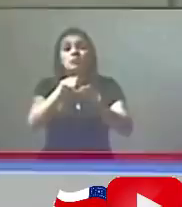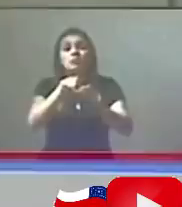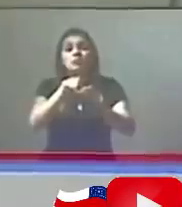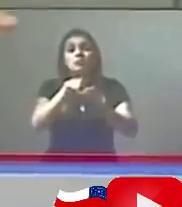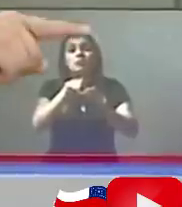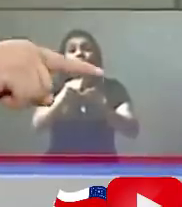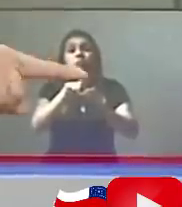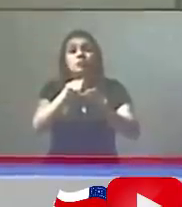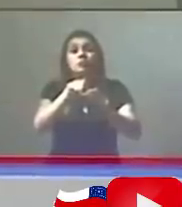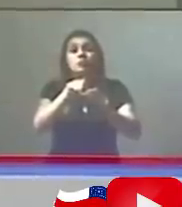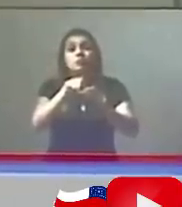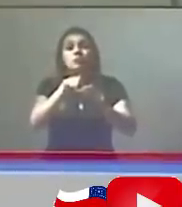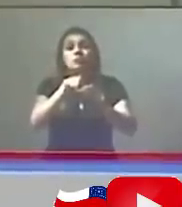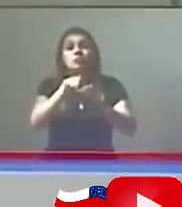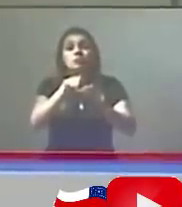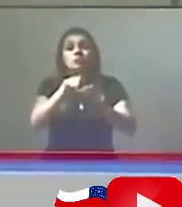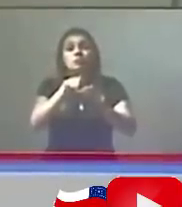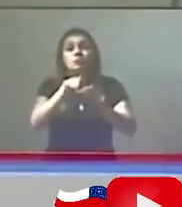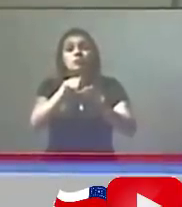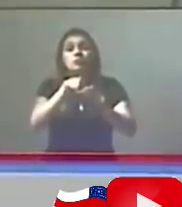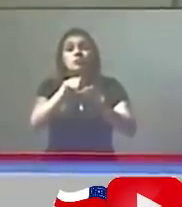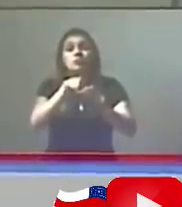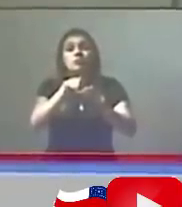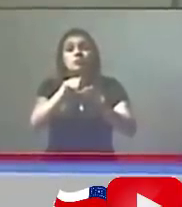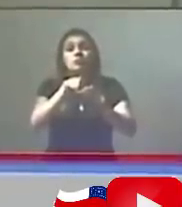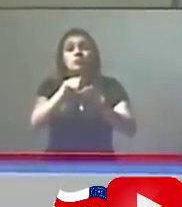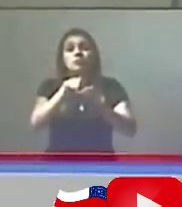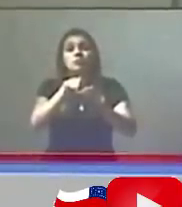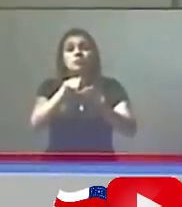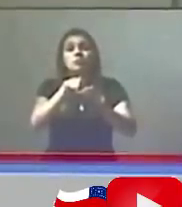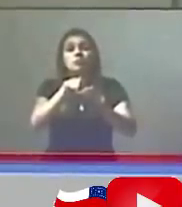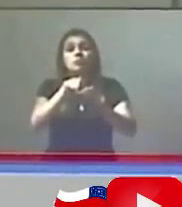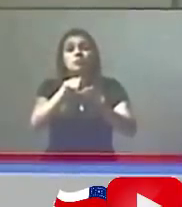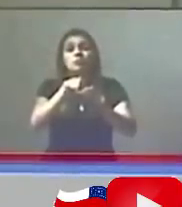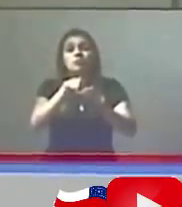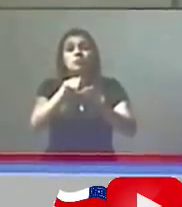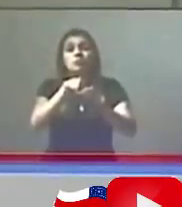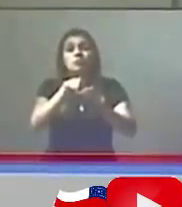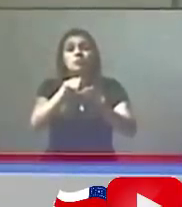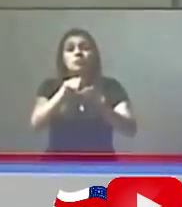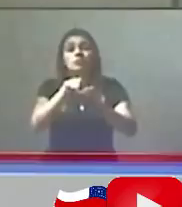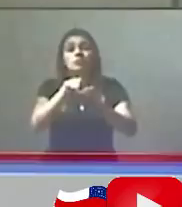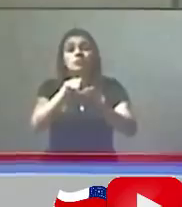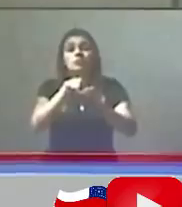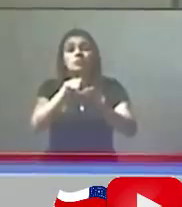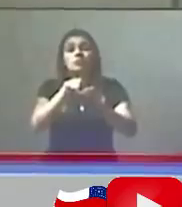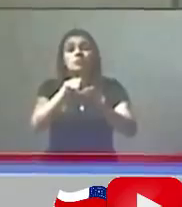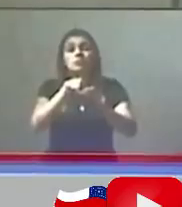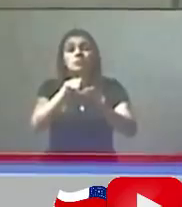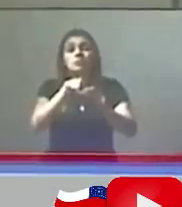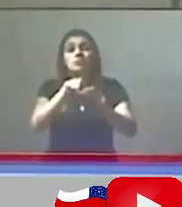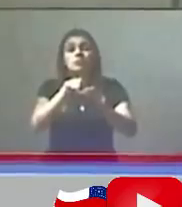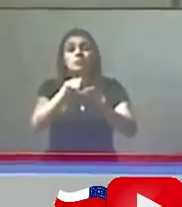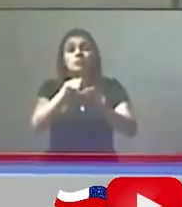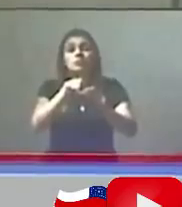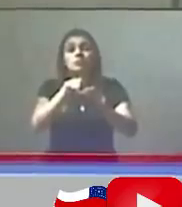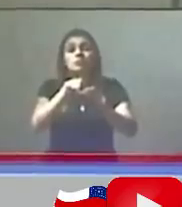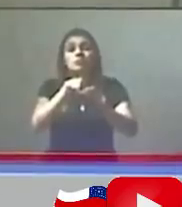Todo mundo aqui embaixo vai ser contaminado. E você em casa, fique calmo, porque você vai também. Oi?